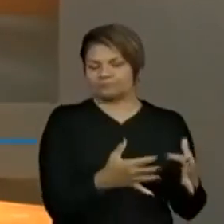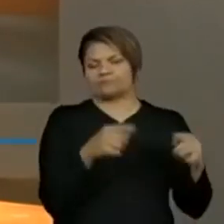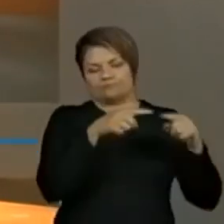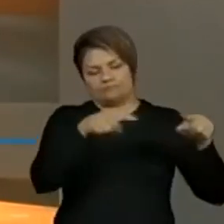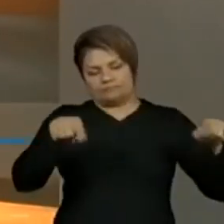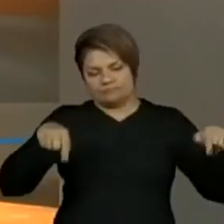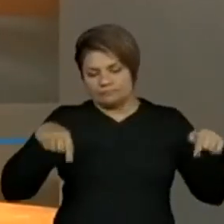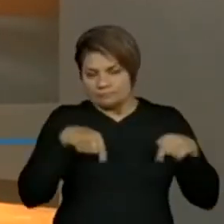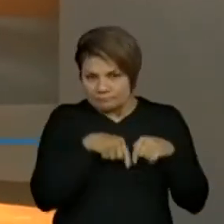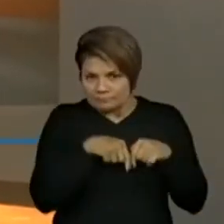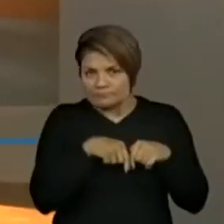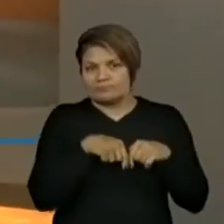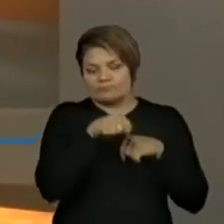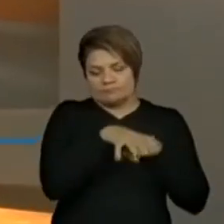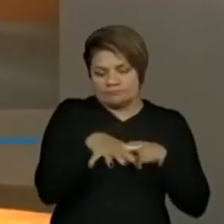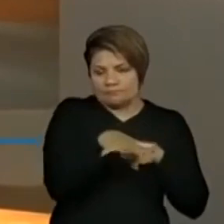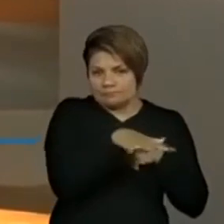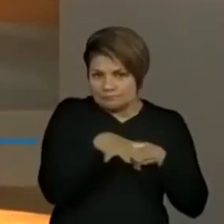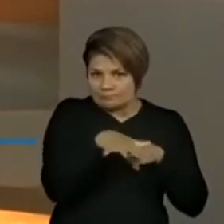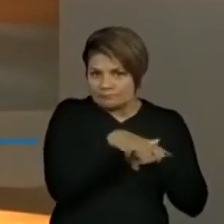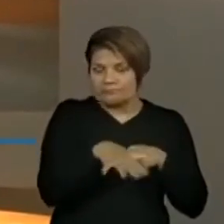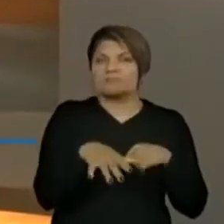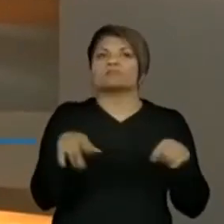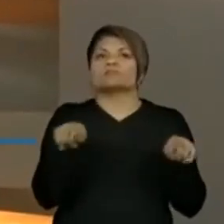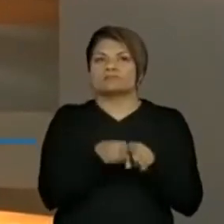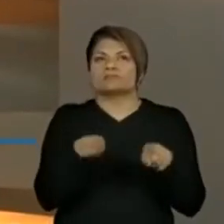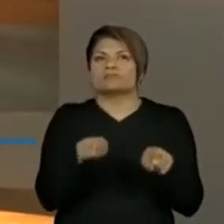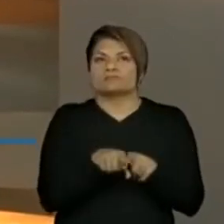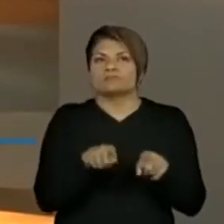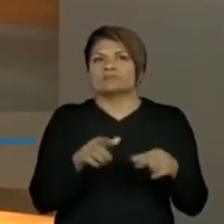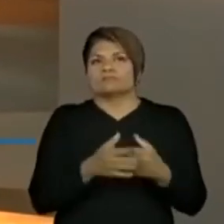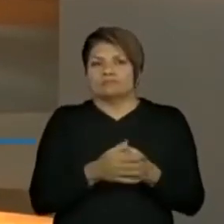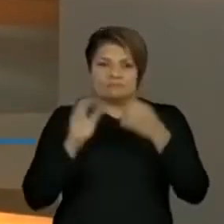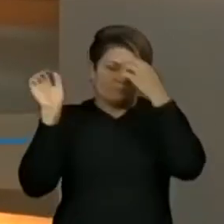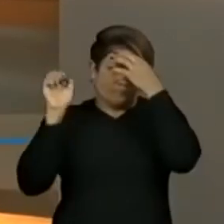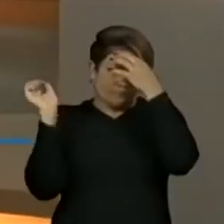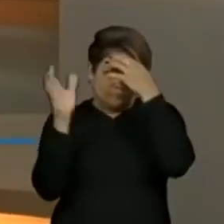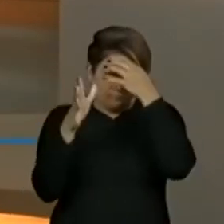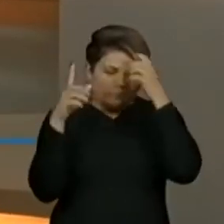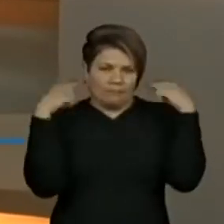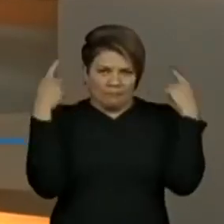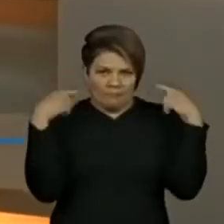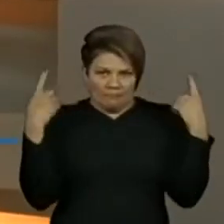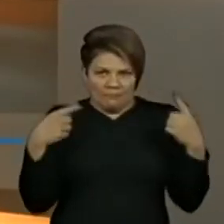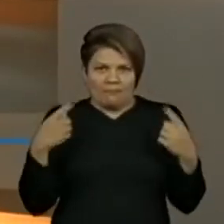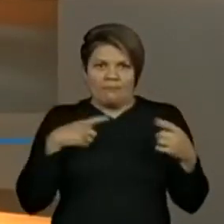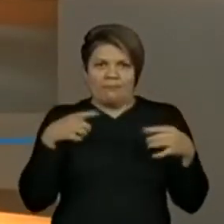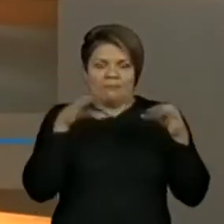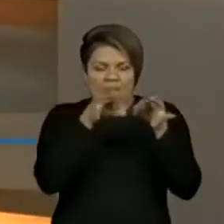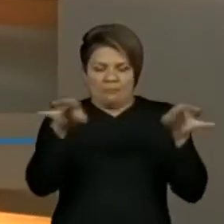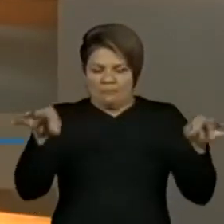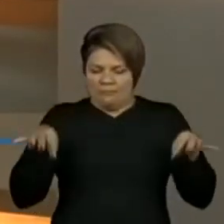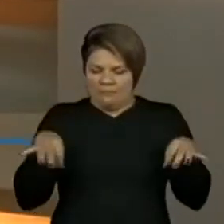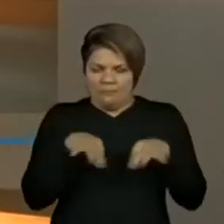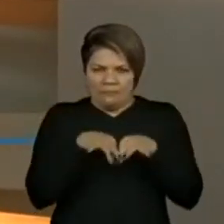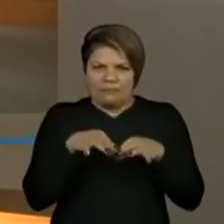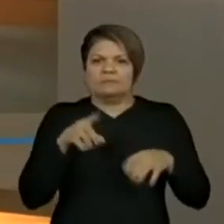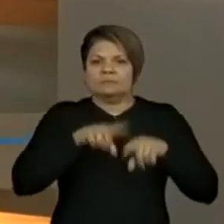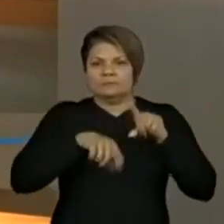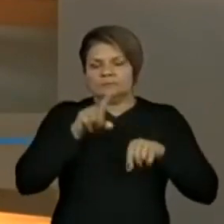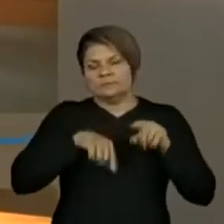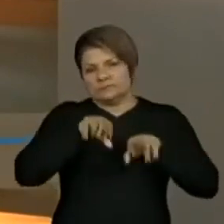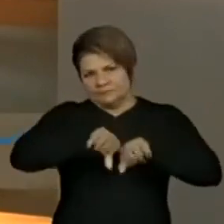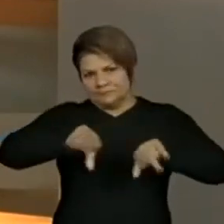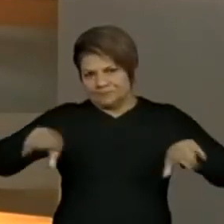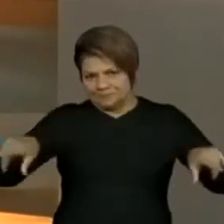áreas. Inclusive, enlouqueci aqui um pouquinho o oráculo fazendo a medição de alguns objetos. E espero que